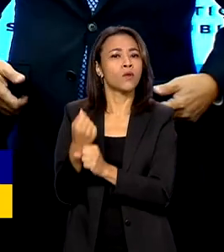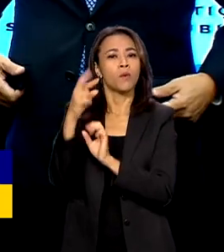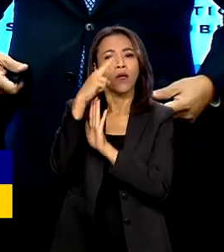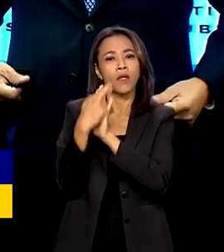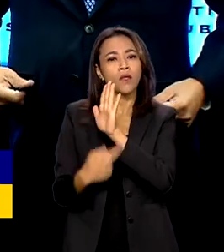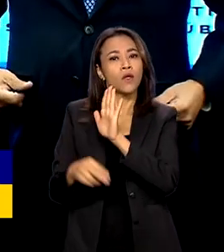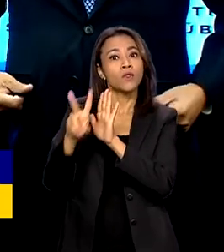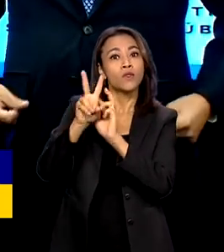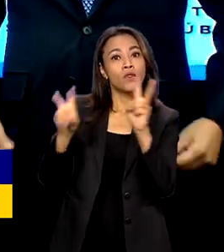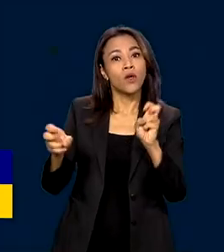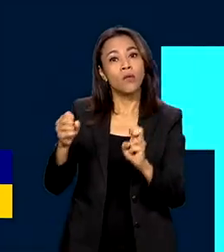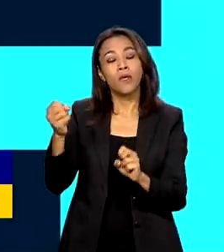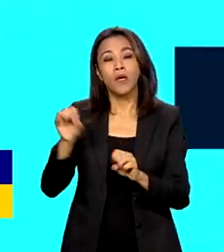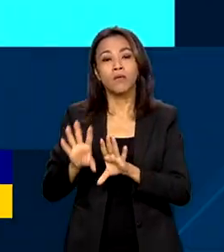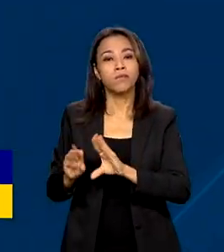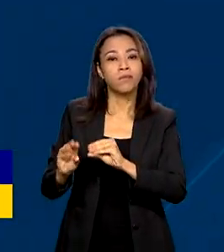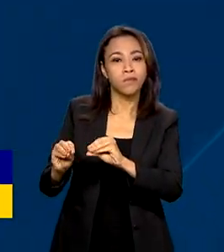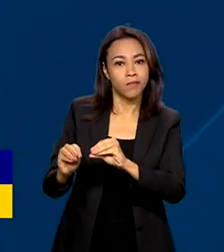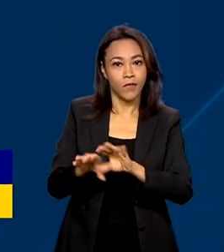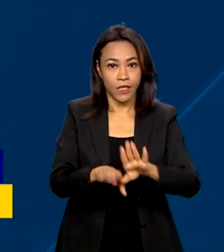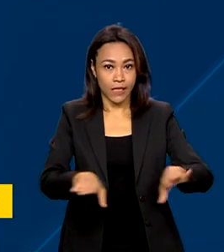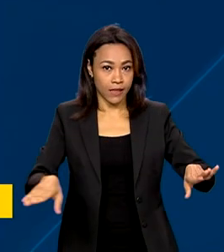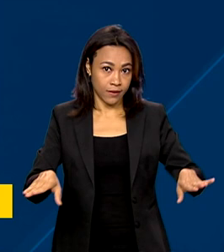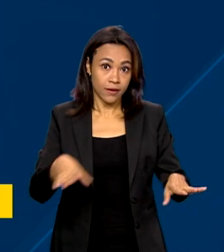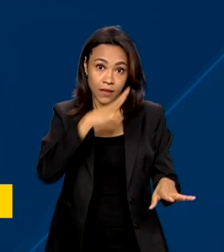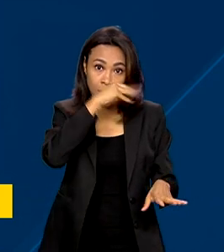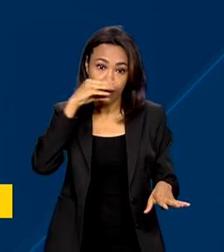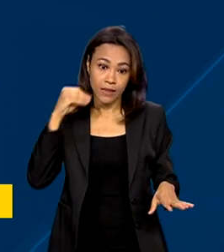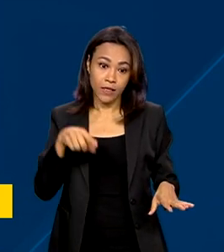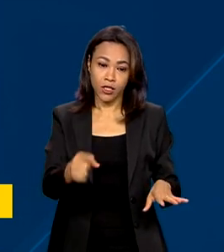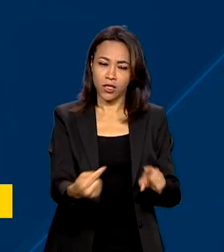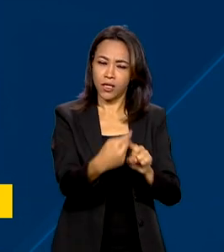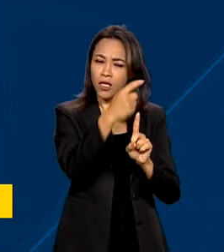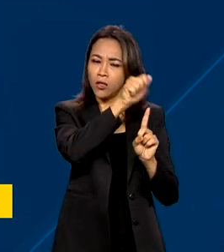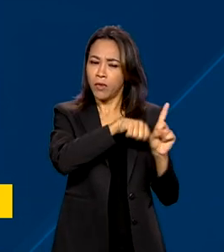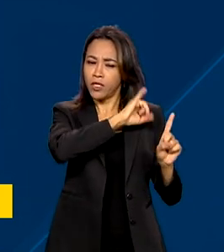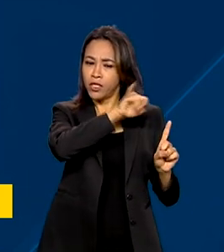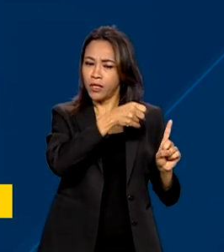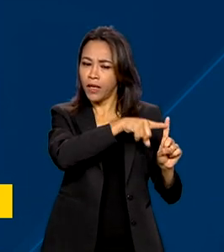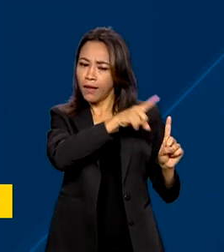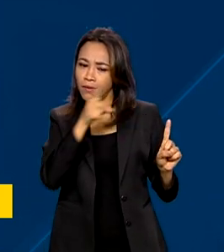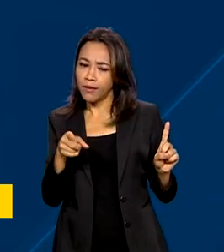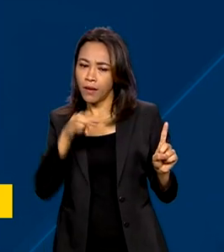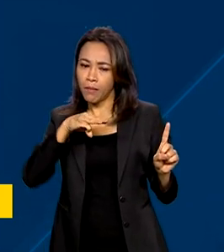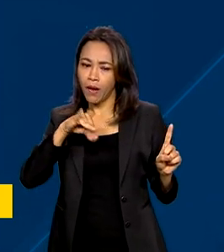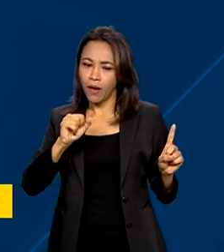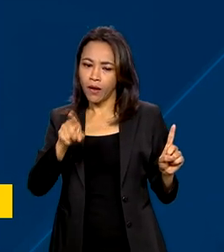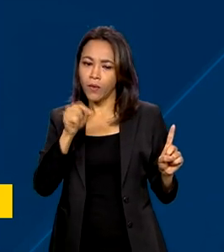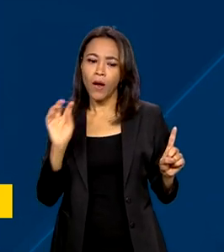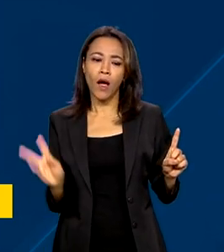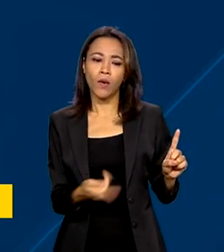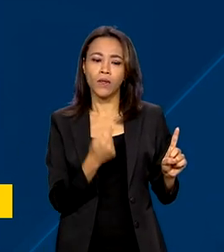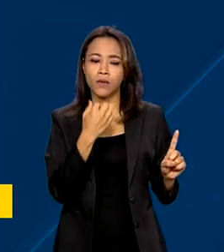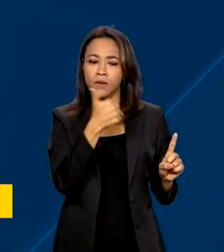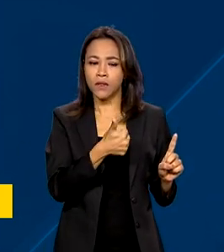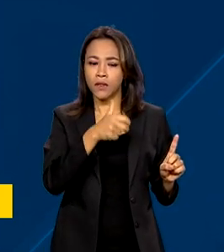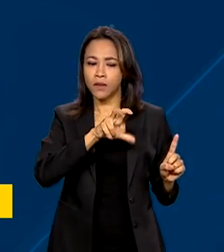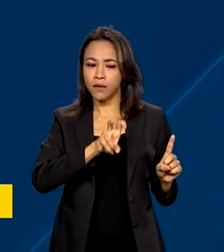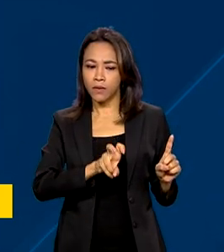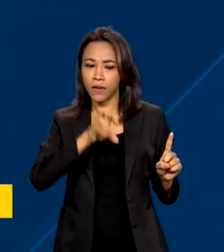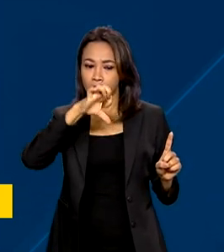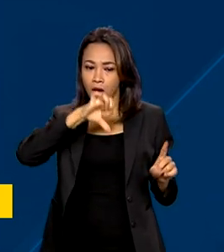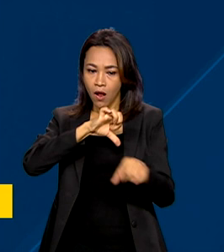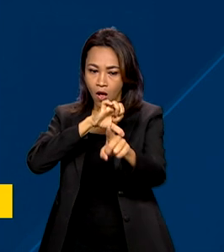crianças e adolescentes. De janeiro a maio de 2023, foram realizadas 159 operações de